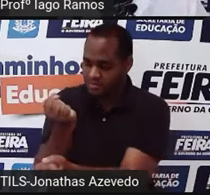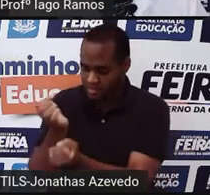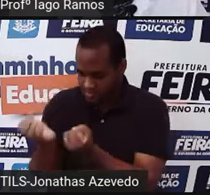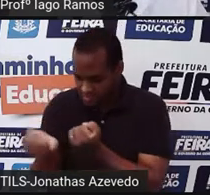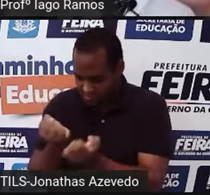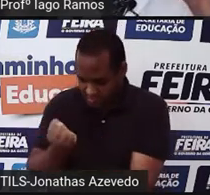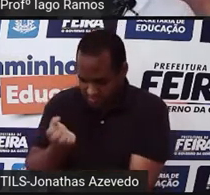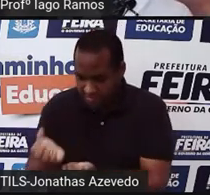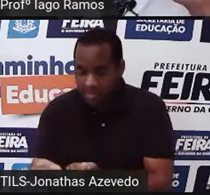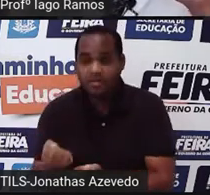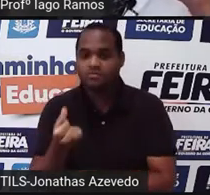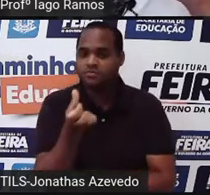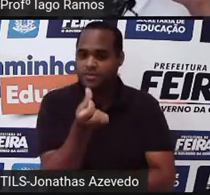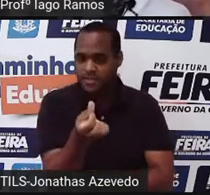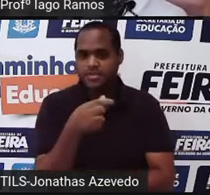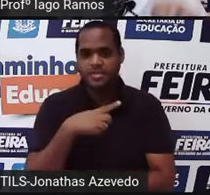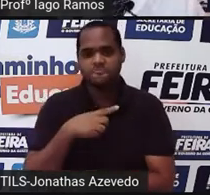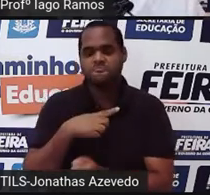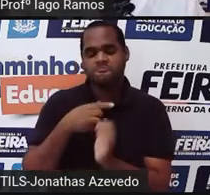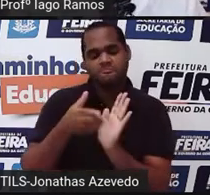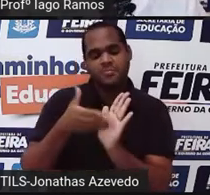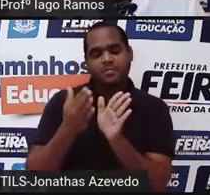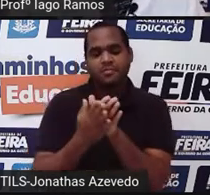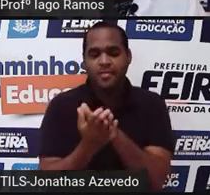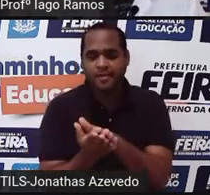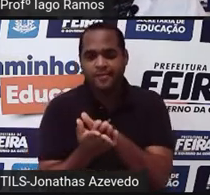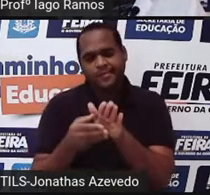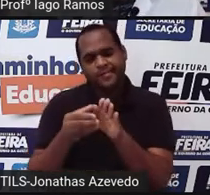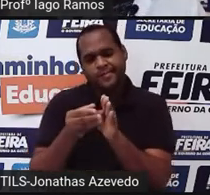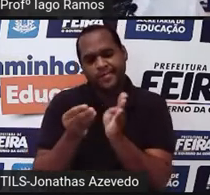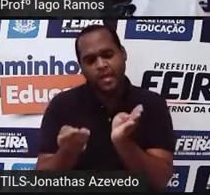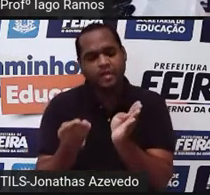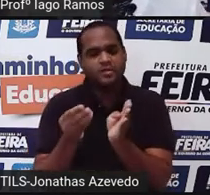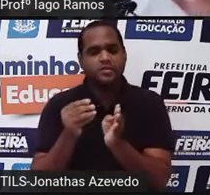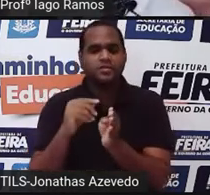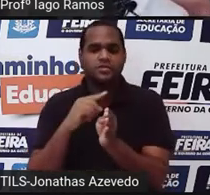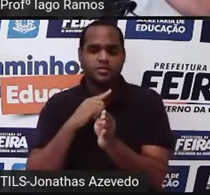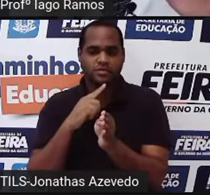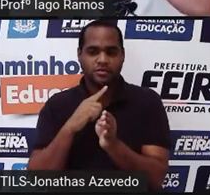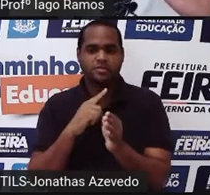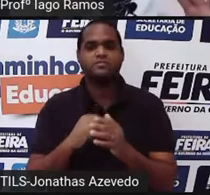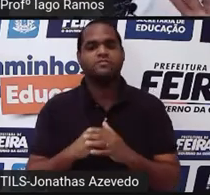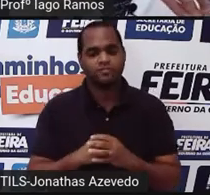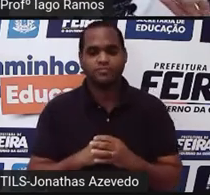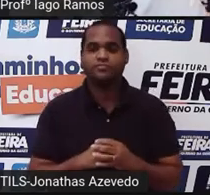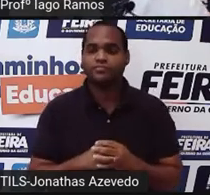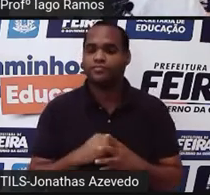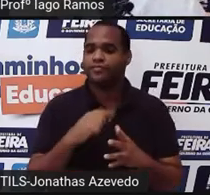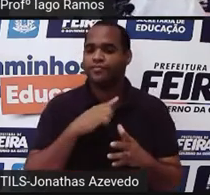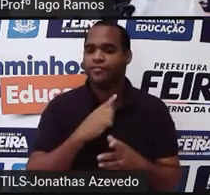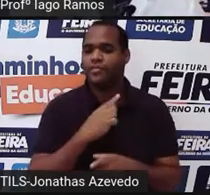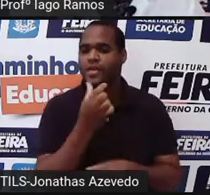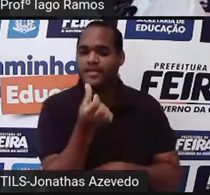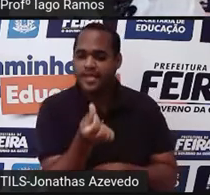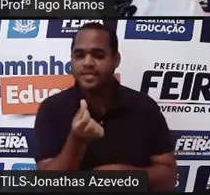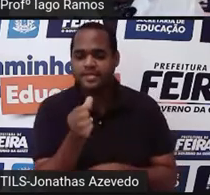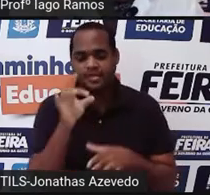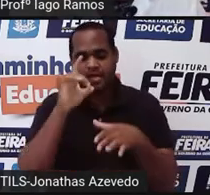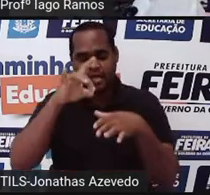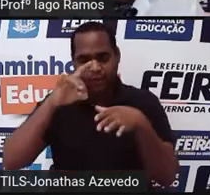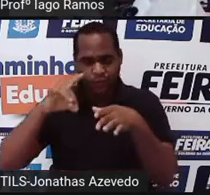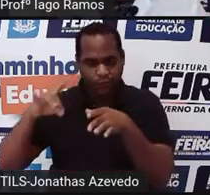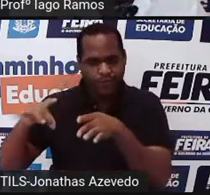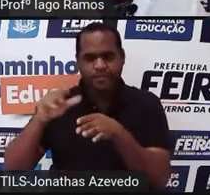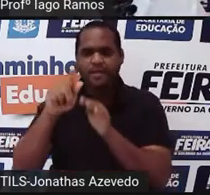gaveta tem seis pastas e em cada pasta tem seis documentos. E aí a